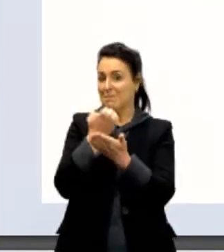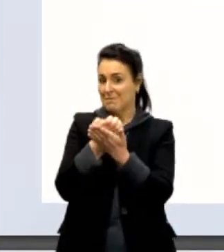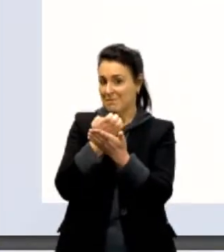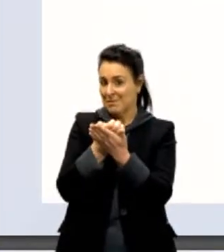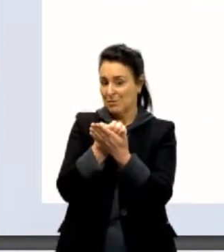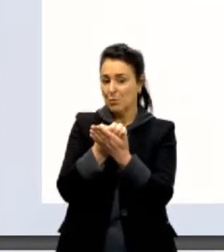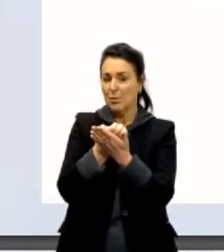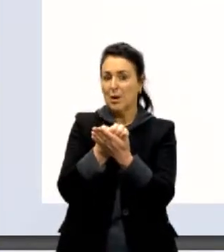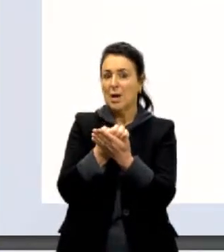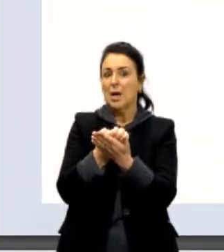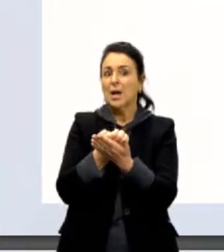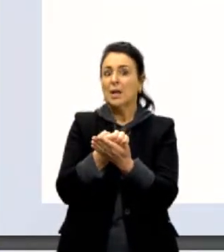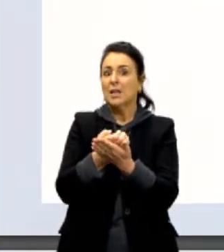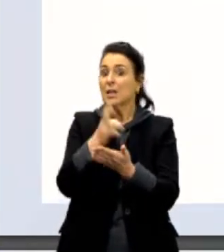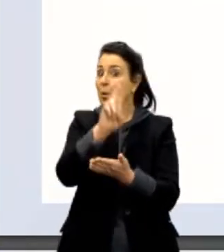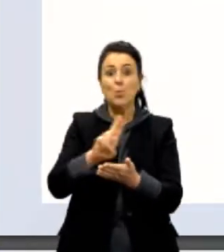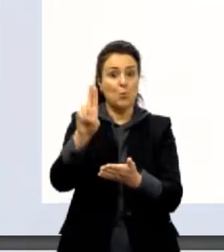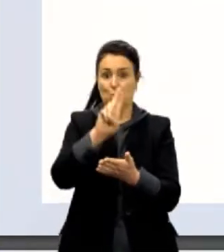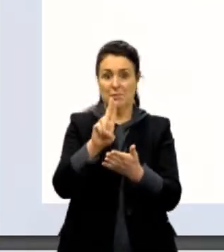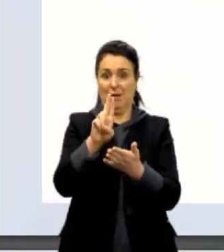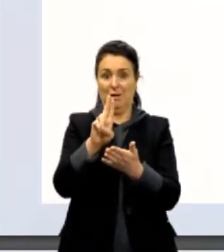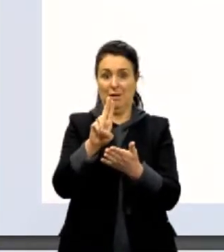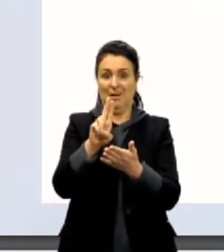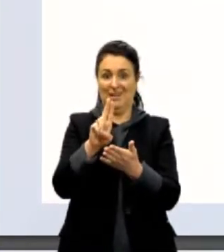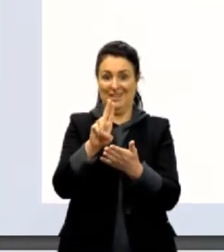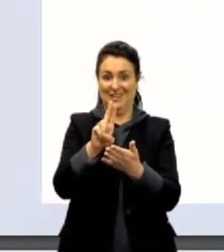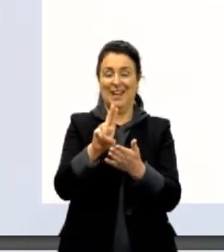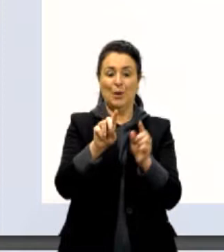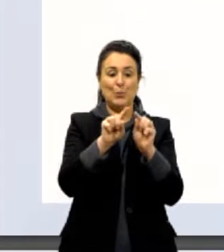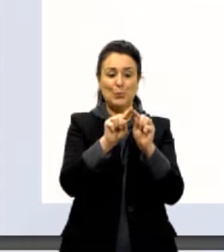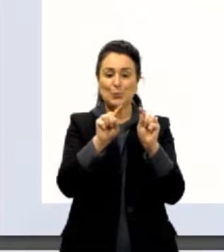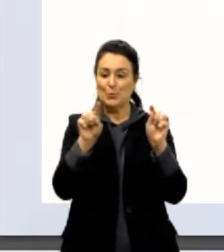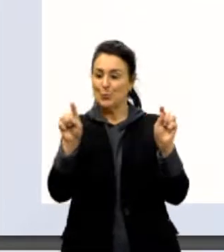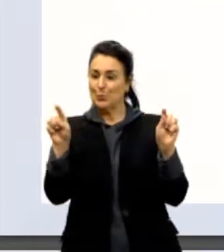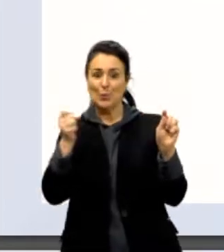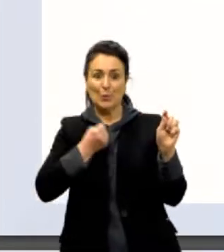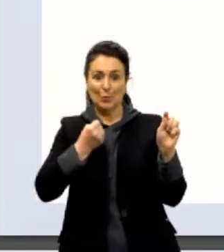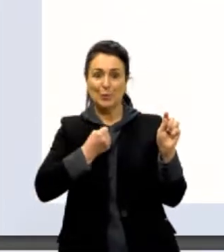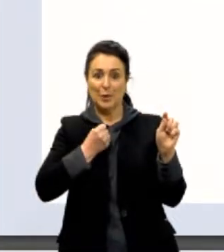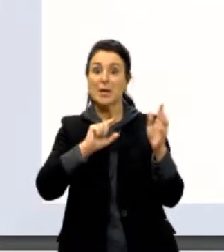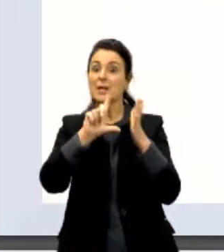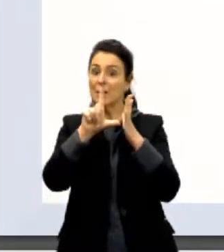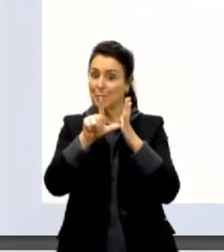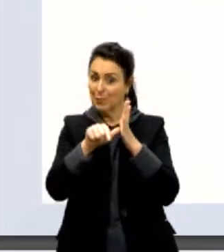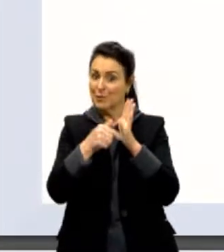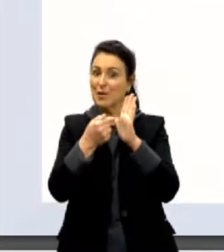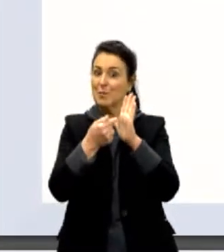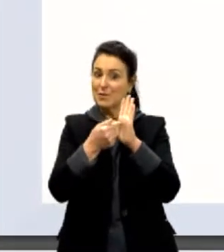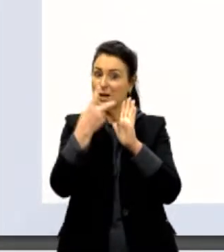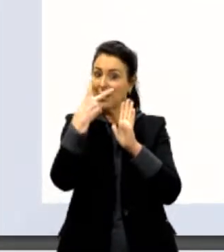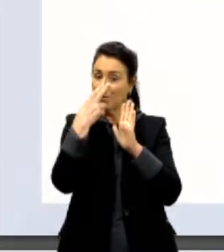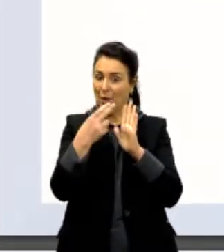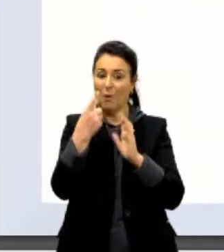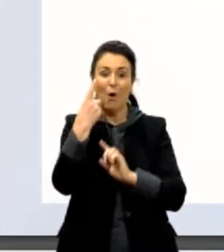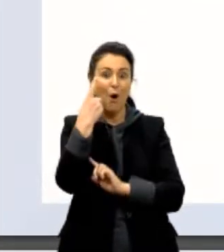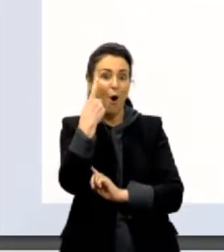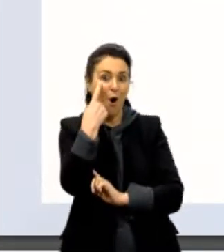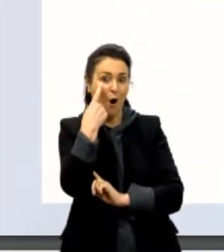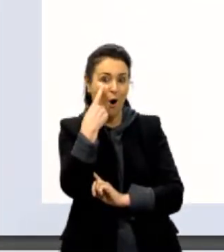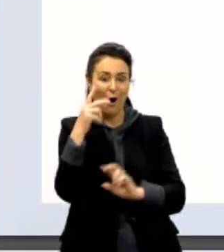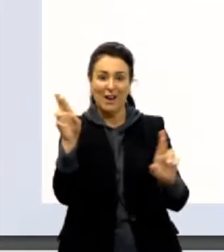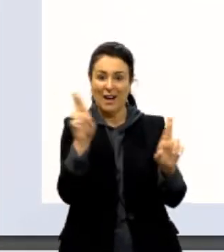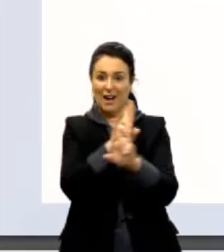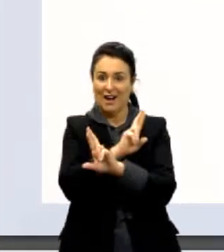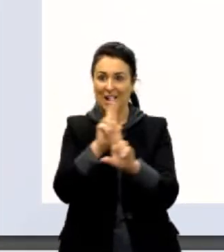sem usar notação científica e depois eu vou resolver o mesmo exercício usando a notação científica. Vamos dar uma olhadinha? Olha lá. A relação